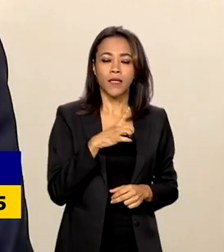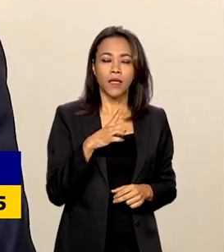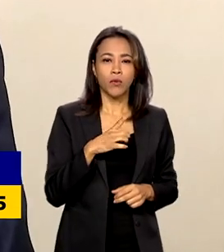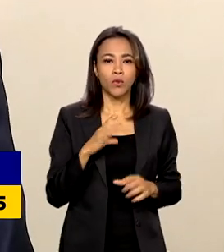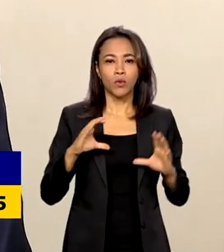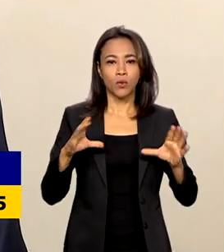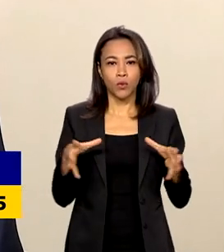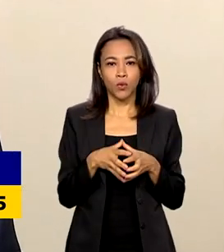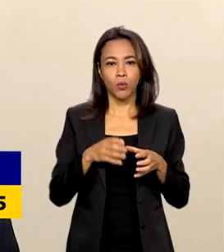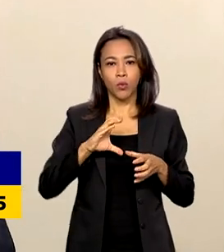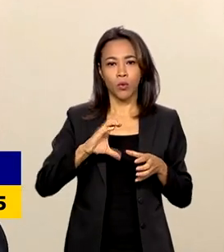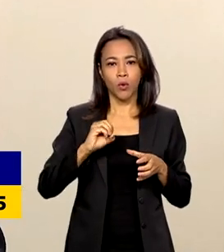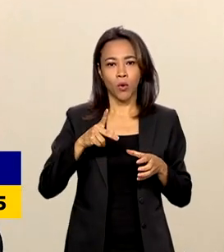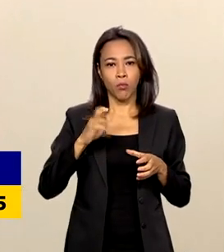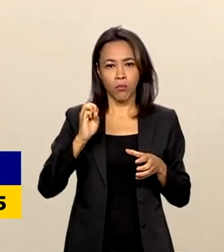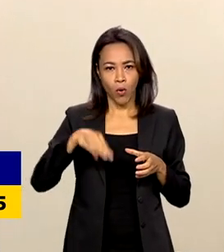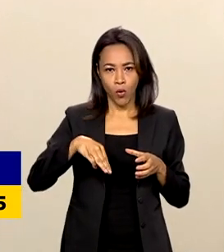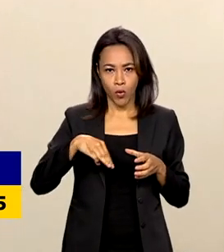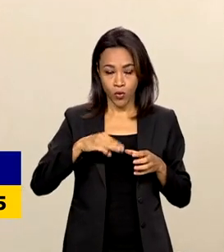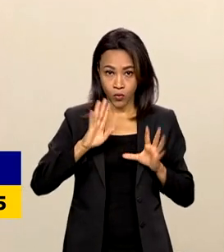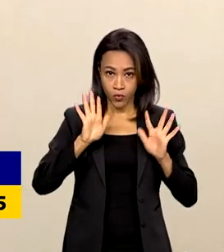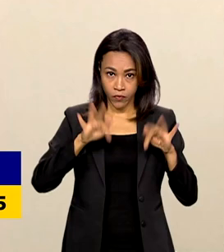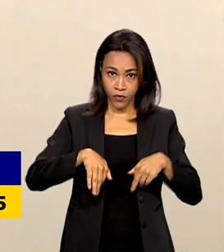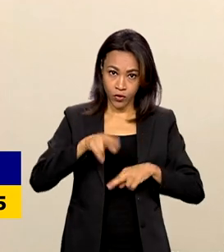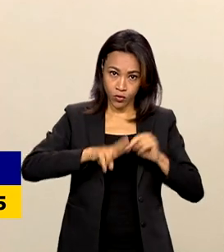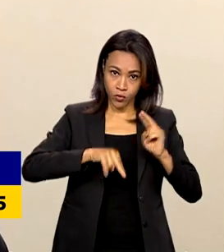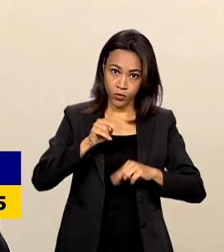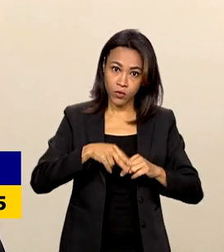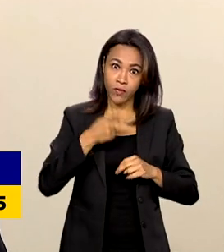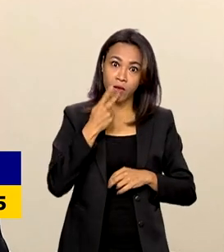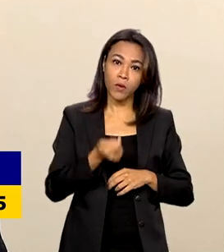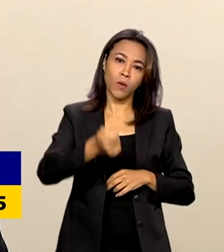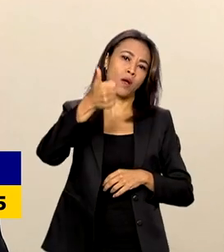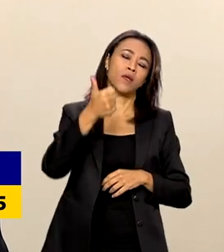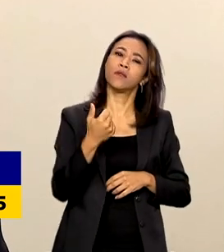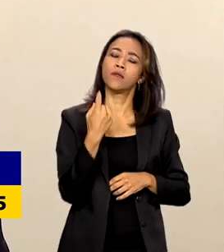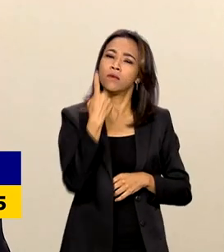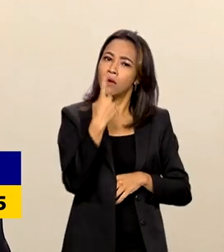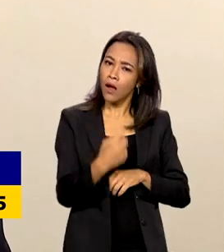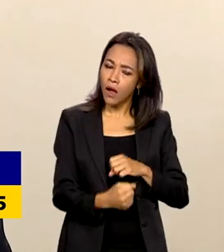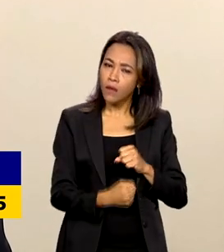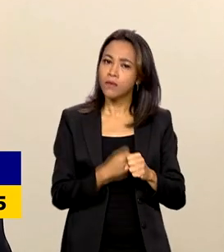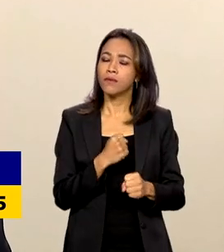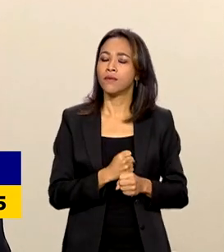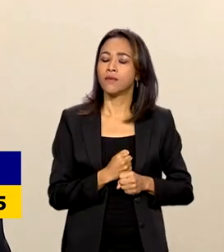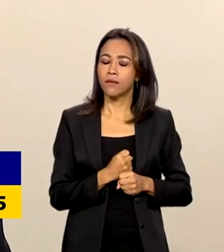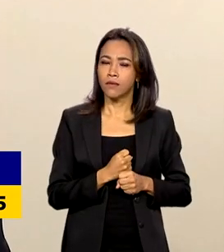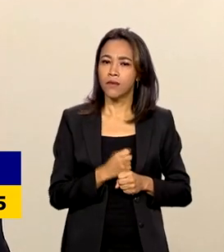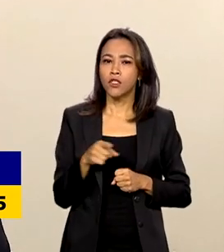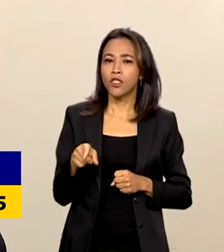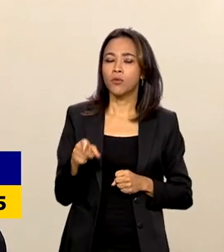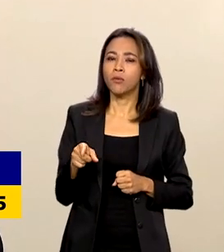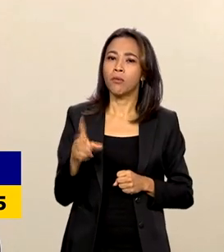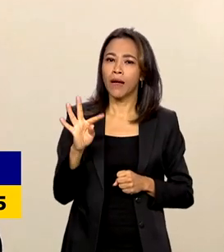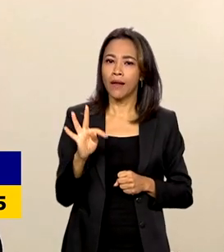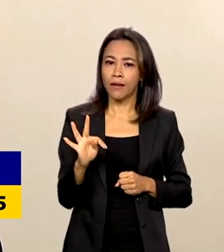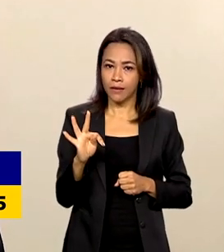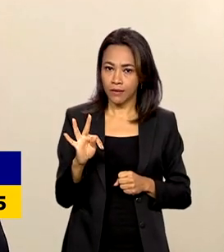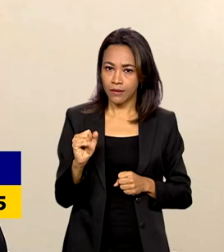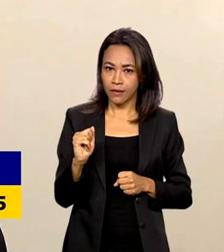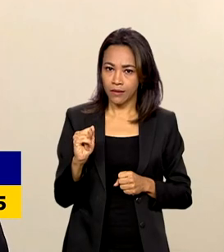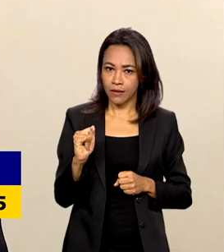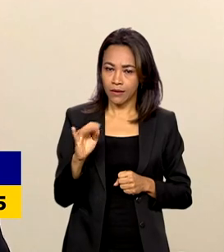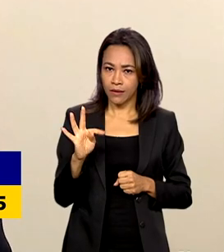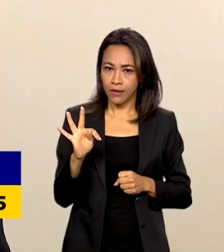no final de junho, nós estamos falando de quase um ano de uma taxa real de juros